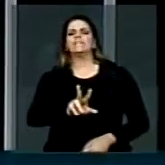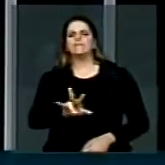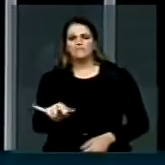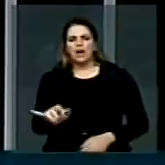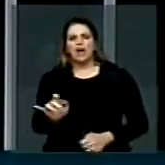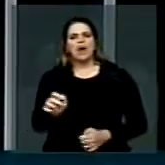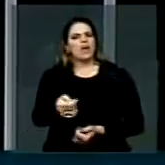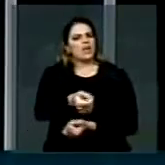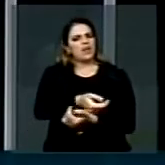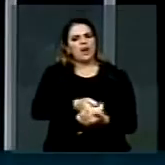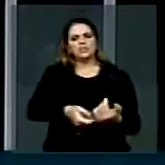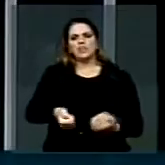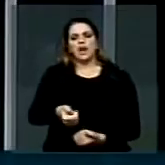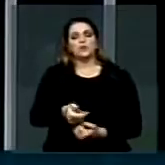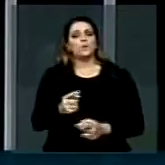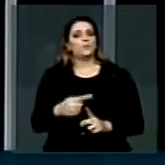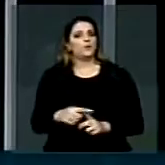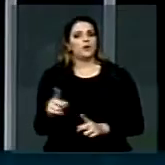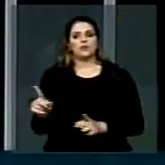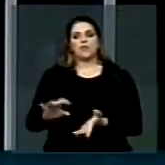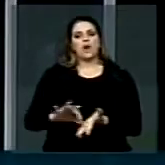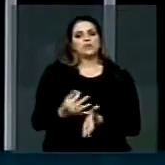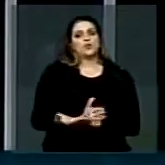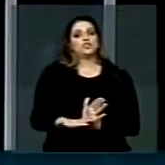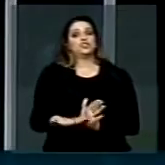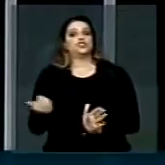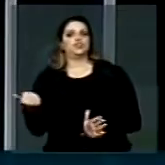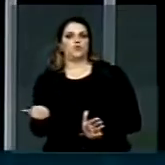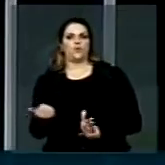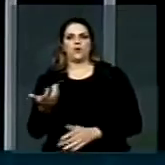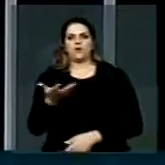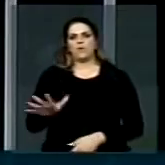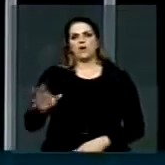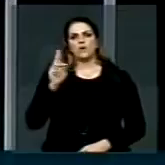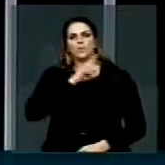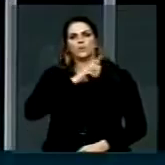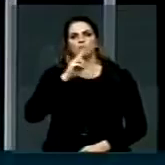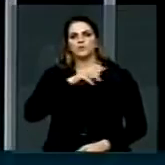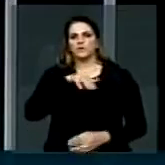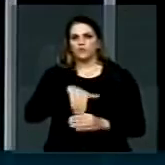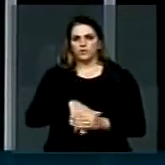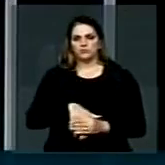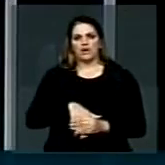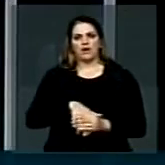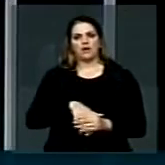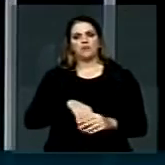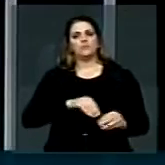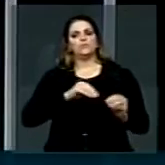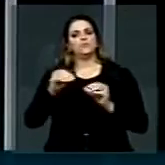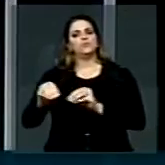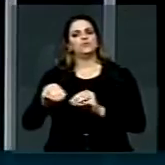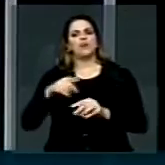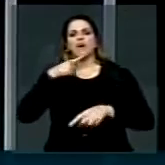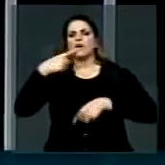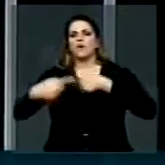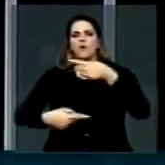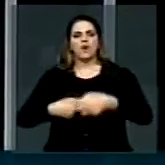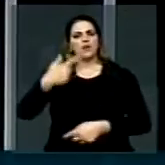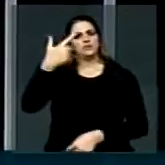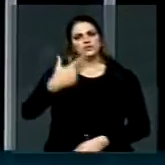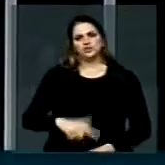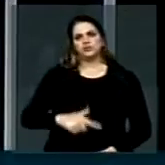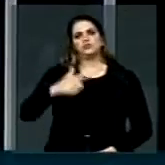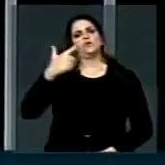já estão retirando as assinaturas de urgência para postergar para mais um mero ato